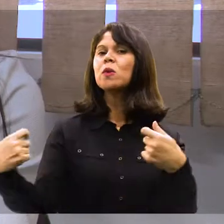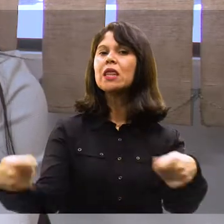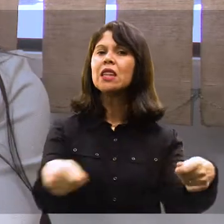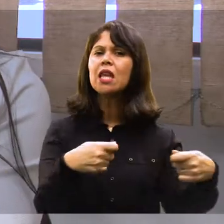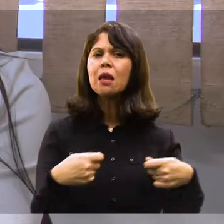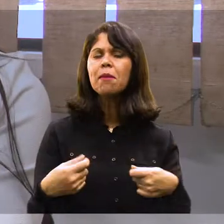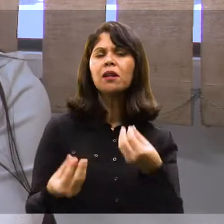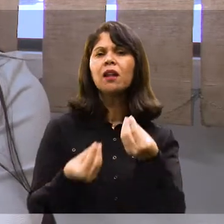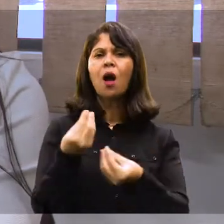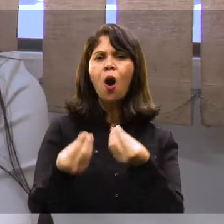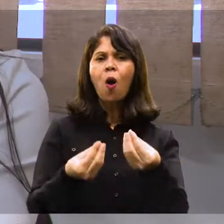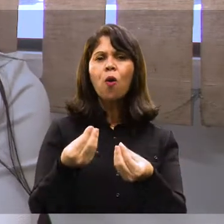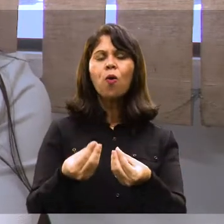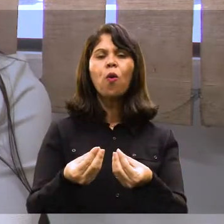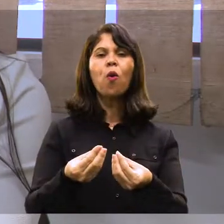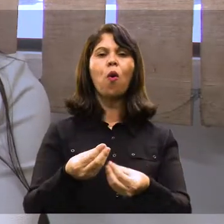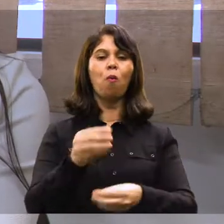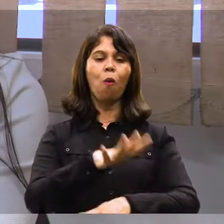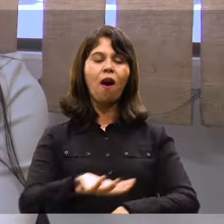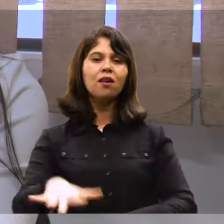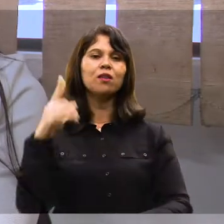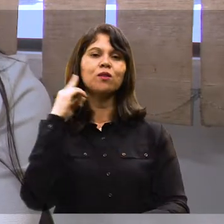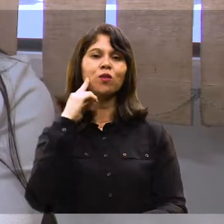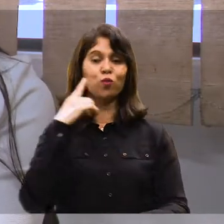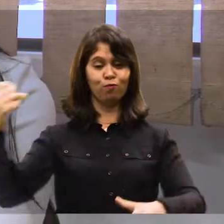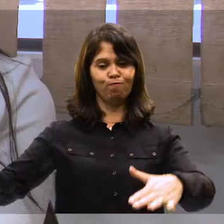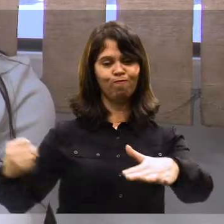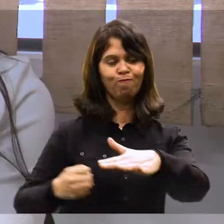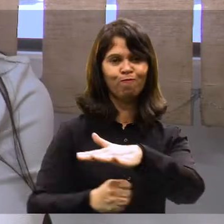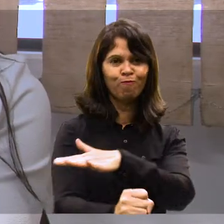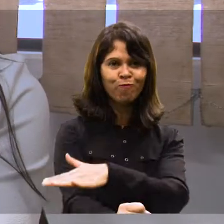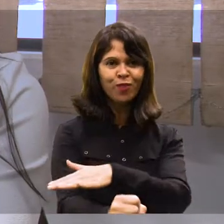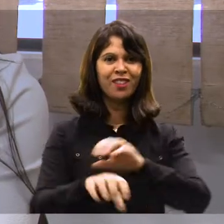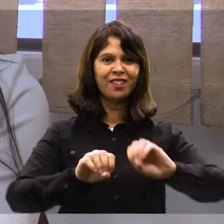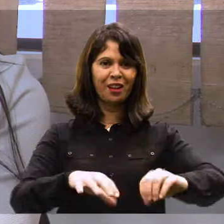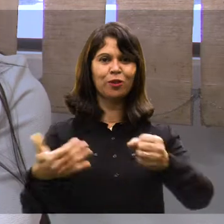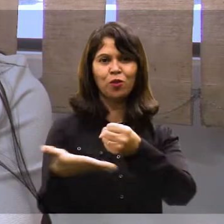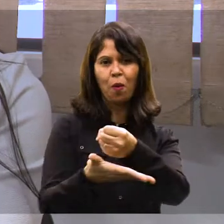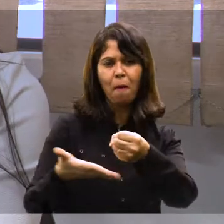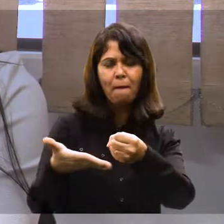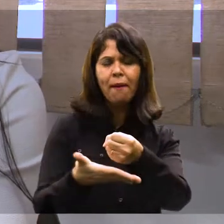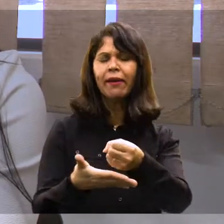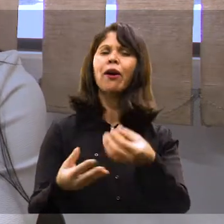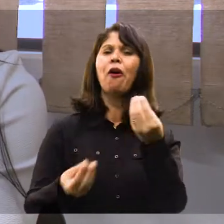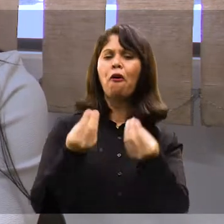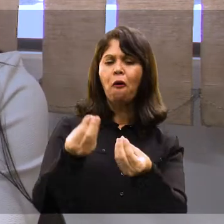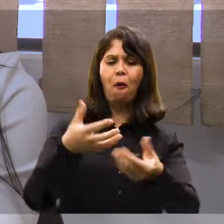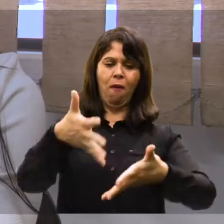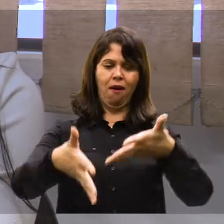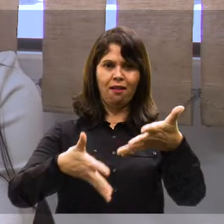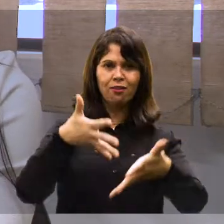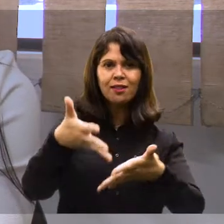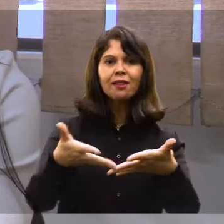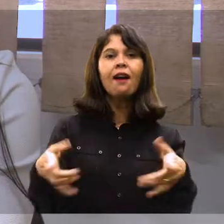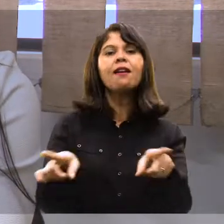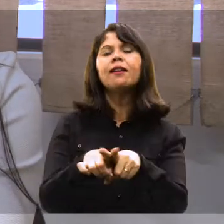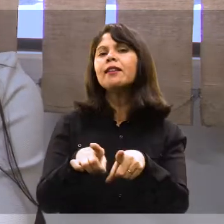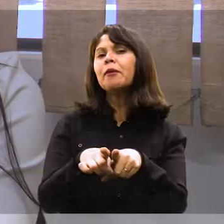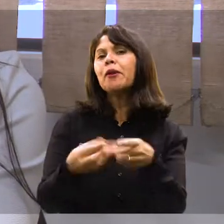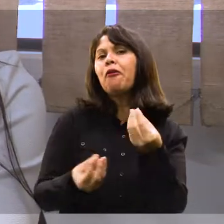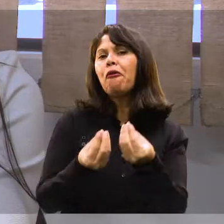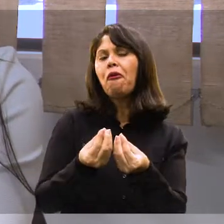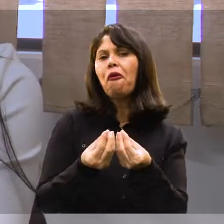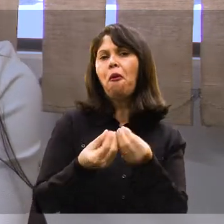muita demanda em relação à inserção dos surdos na educação básica por conta da língua de sinais e de